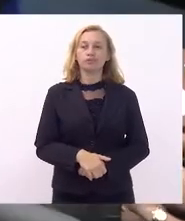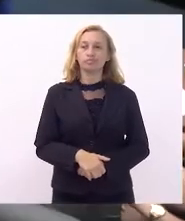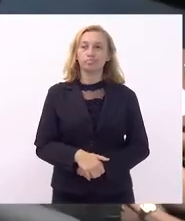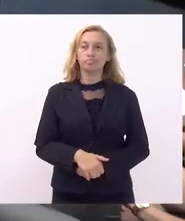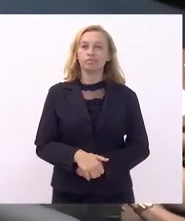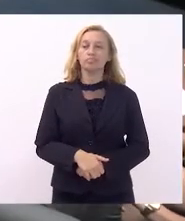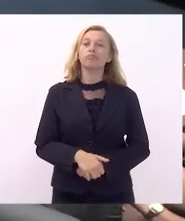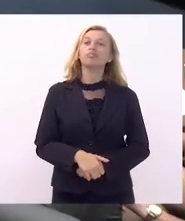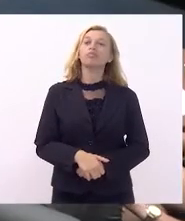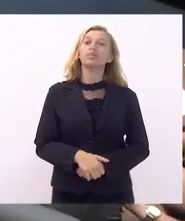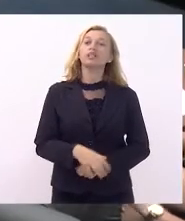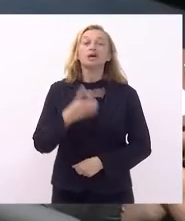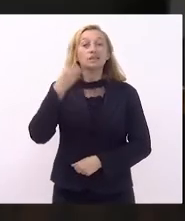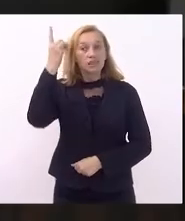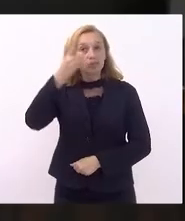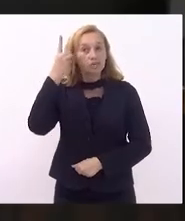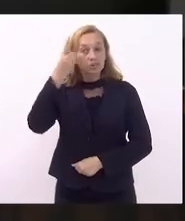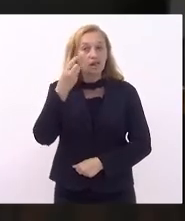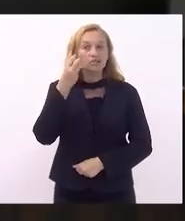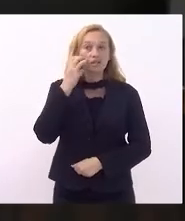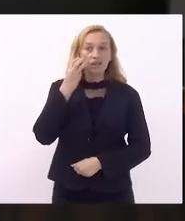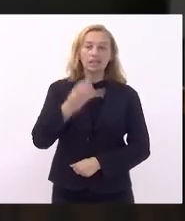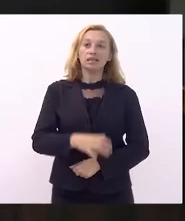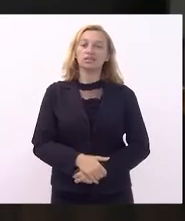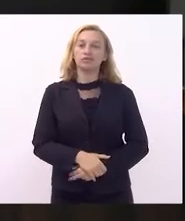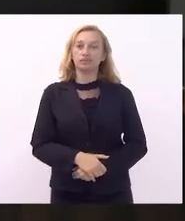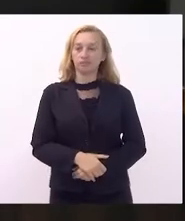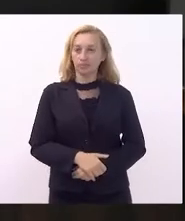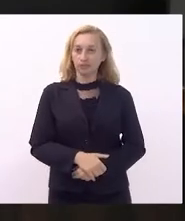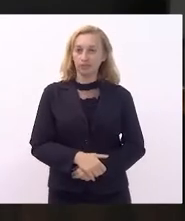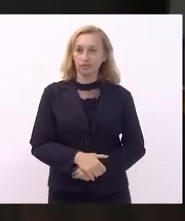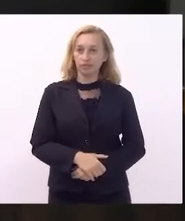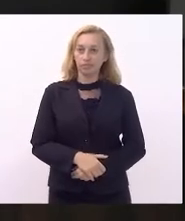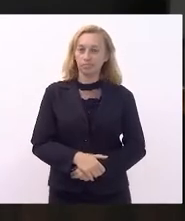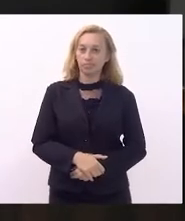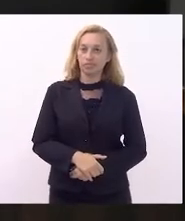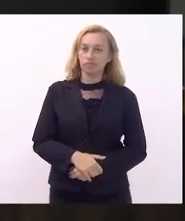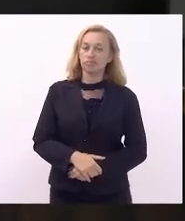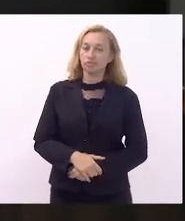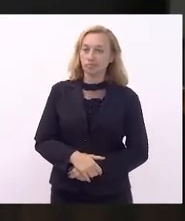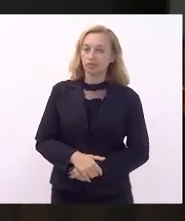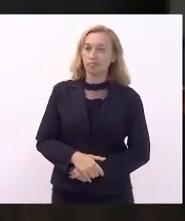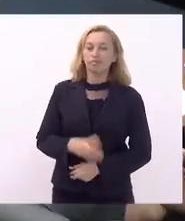deputado Carlos Macedo, deputado Valdéia Carneiro. O Carlos Macedo está chegando.